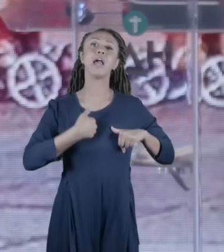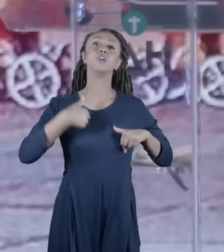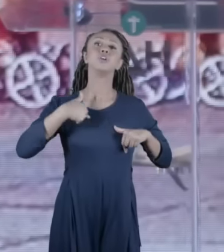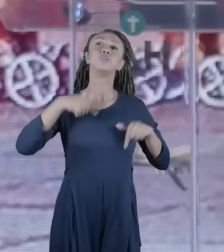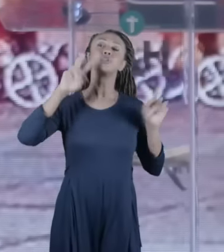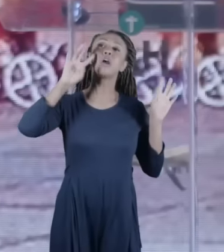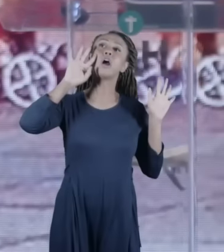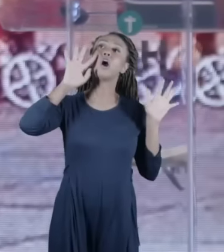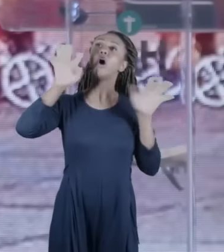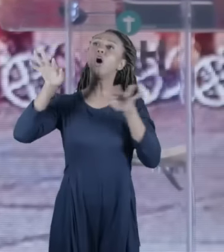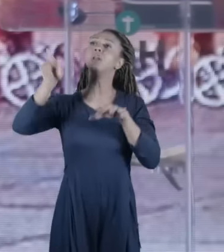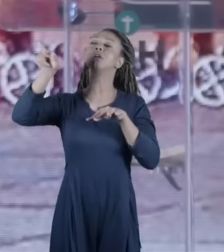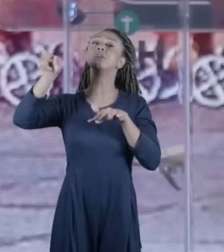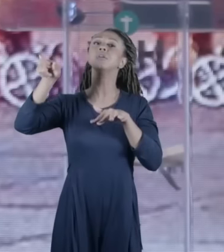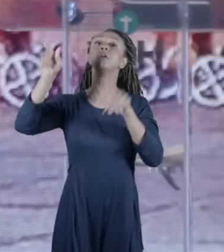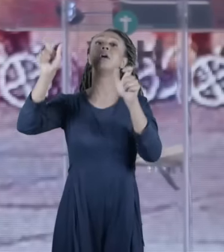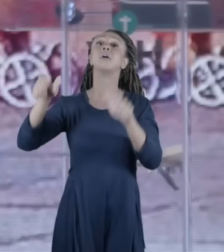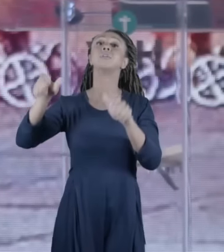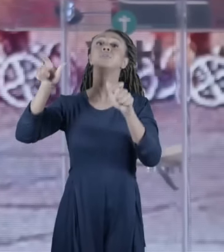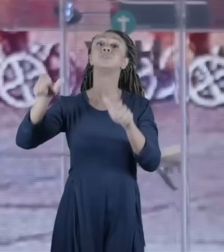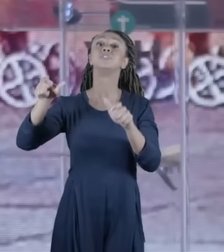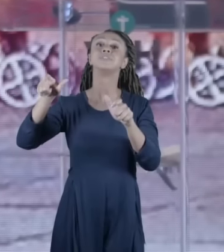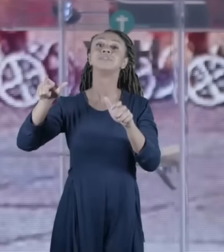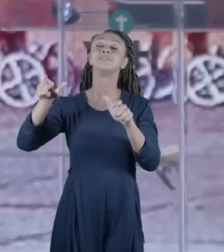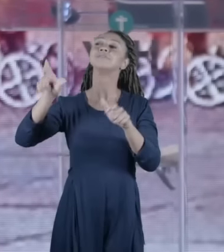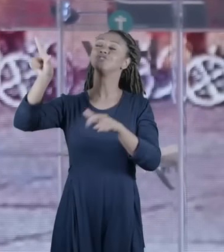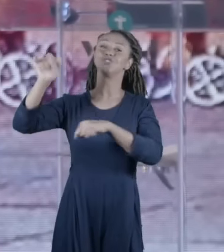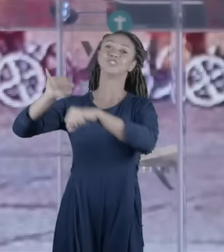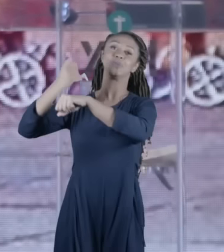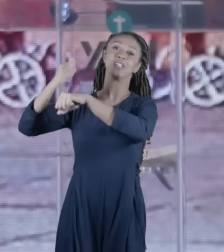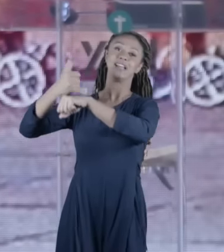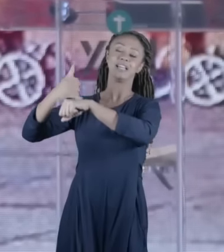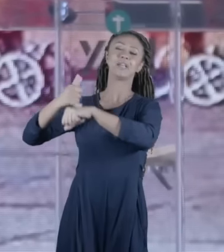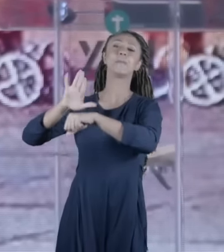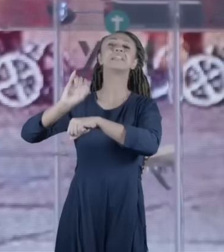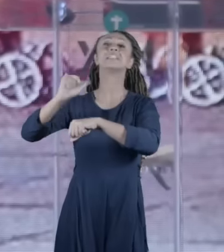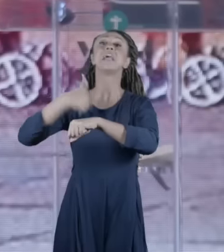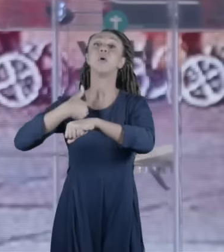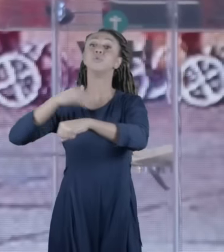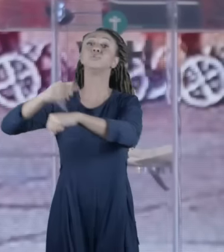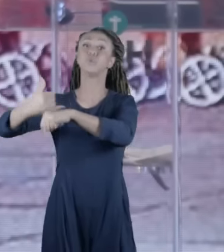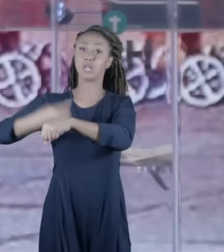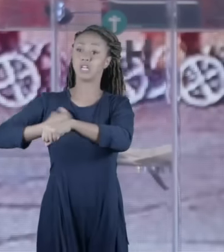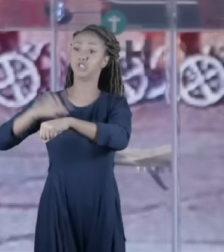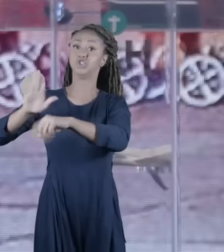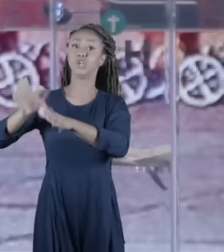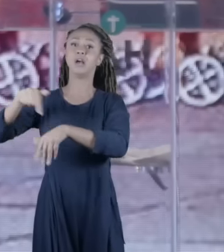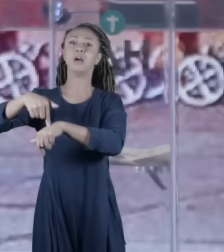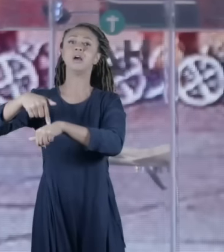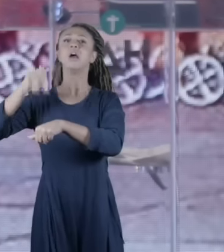em que direção Jerusalém muito bem mas se eu estou em Jerusalém em que direção eu oro